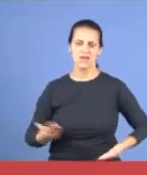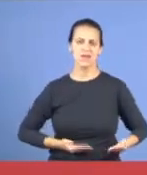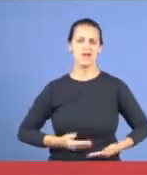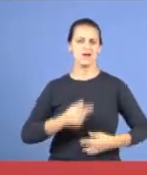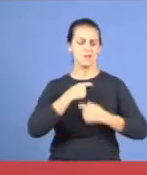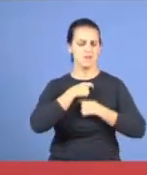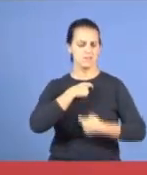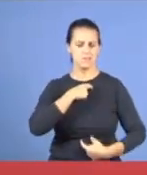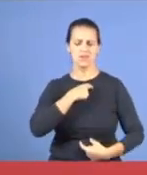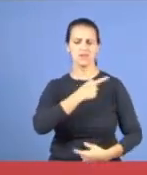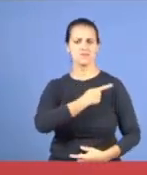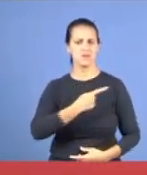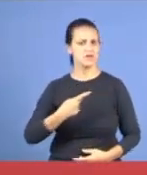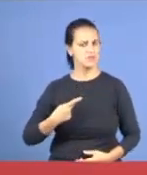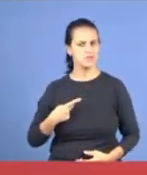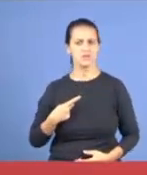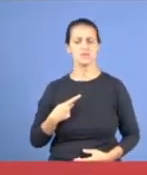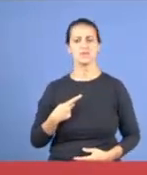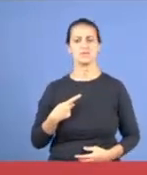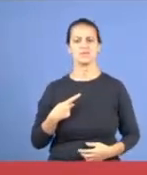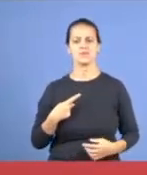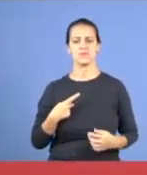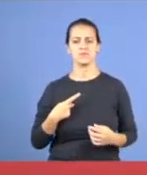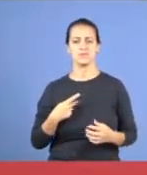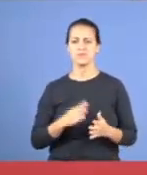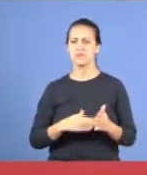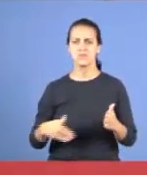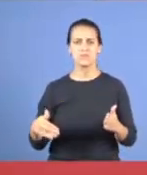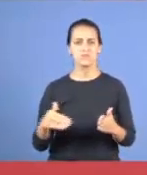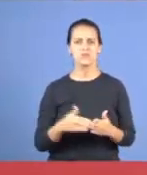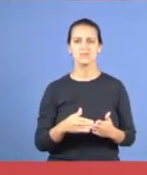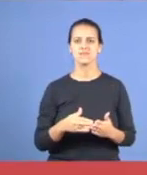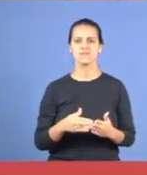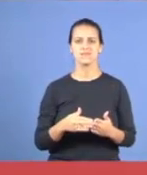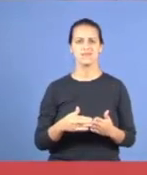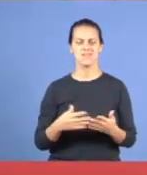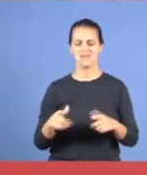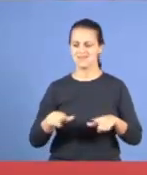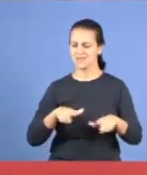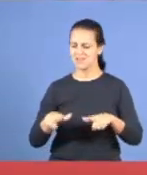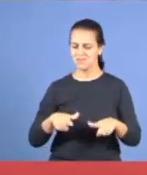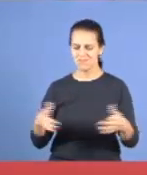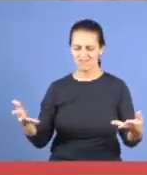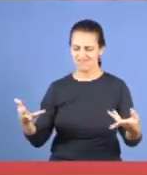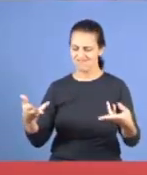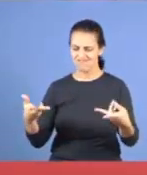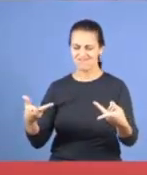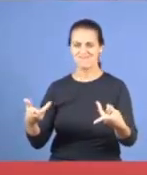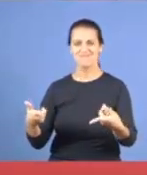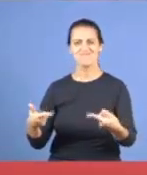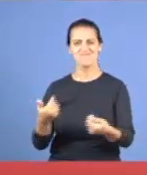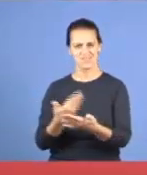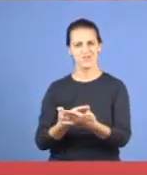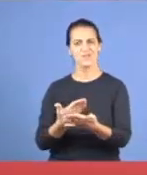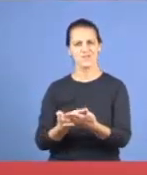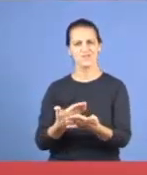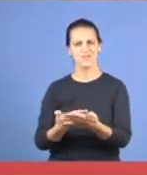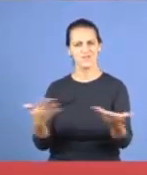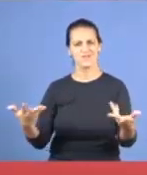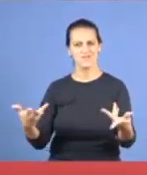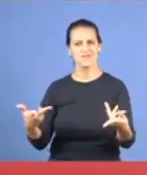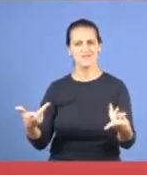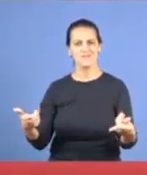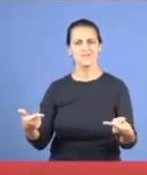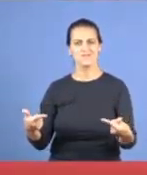pastores, que estão integrados, desse trabalho, extraordinário, que, foi